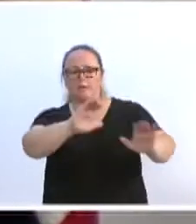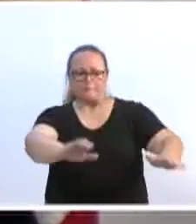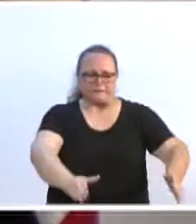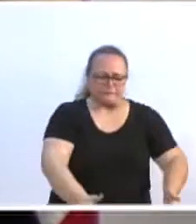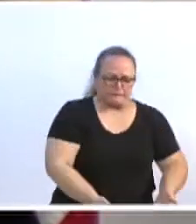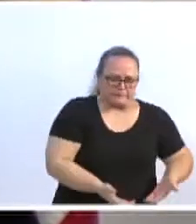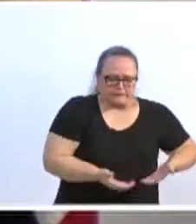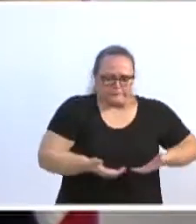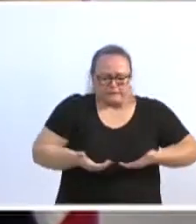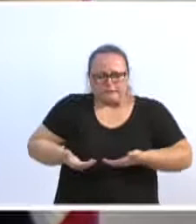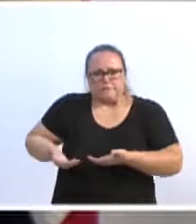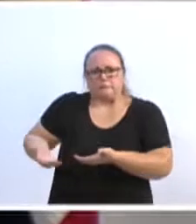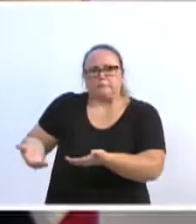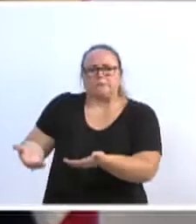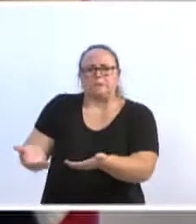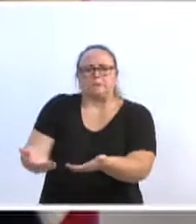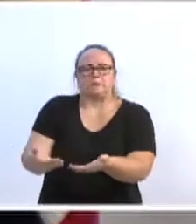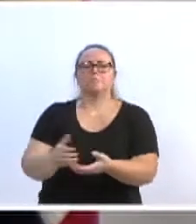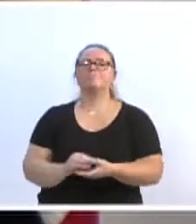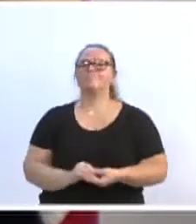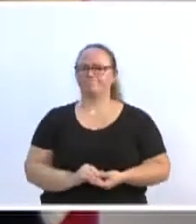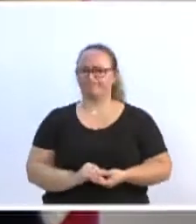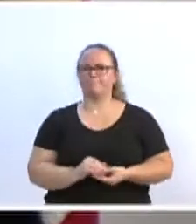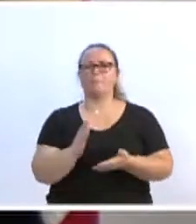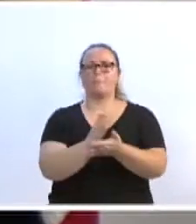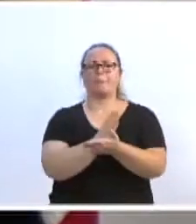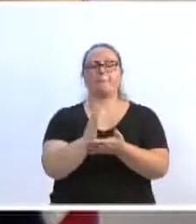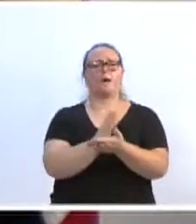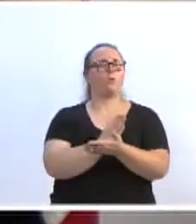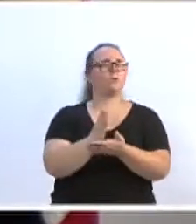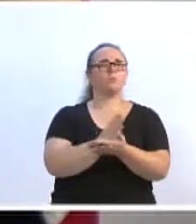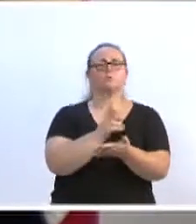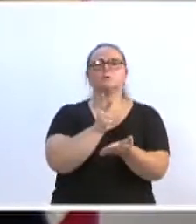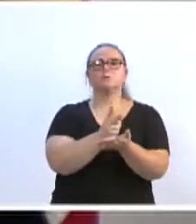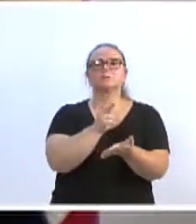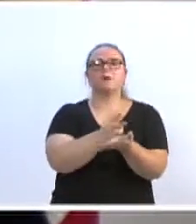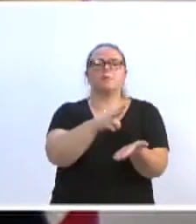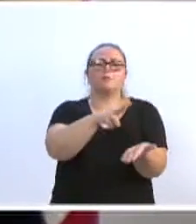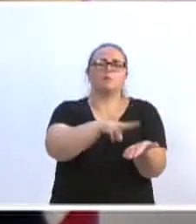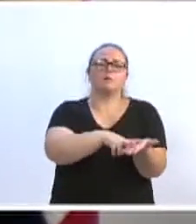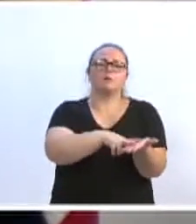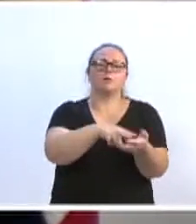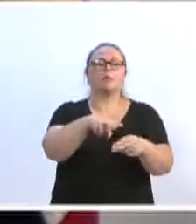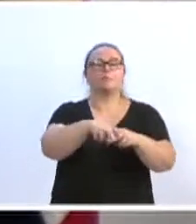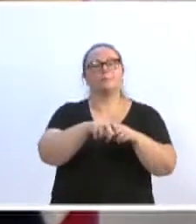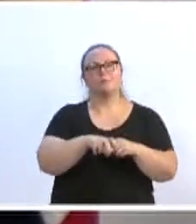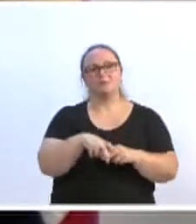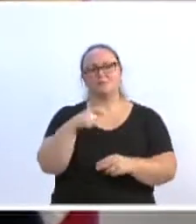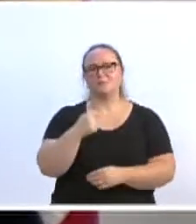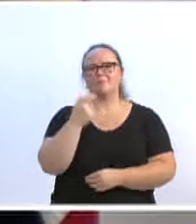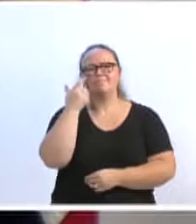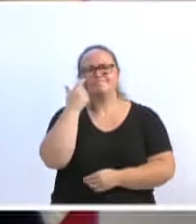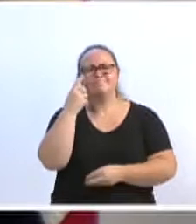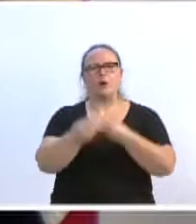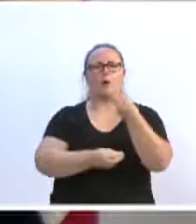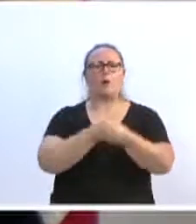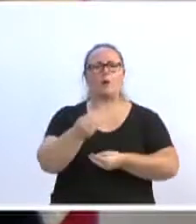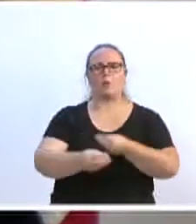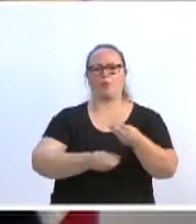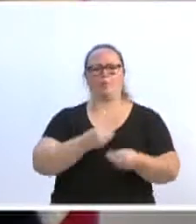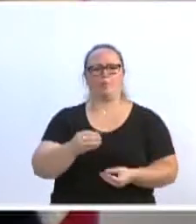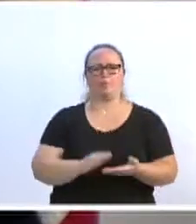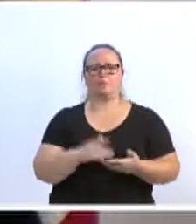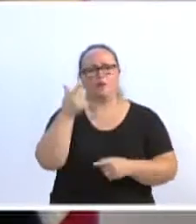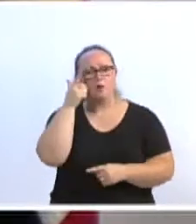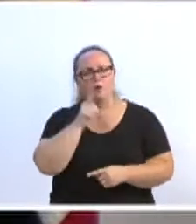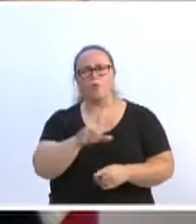Tem idoso que está na cama permanente. Então, eu acho que essas coletas desses exames poderiam ser feitas nesses locais.